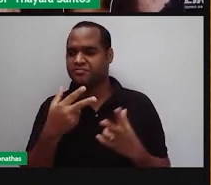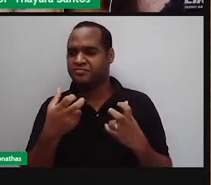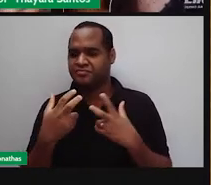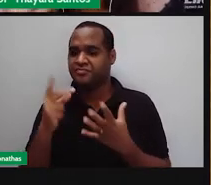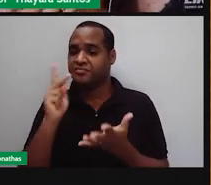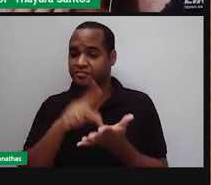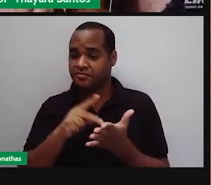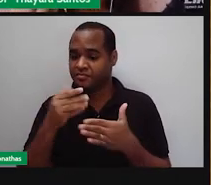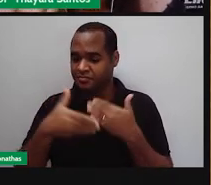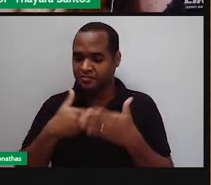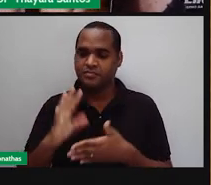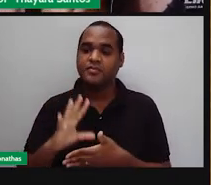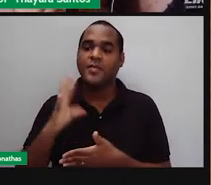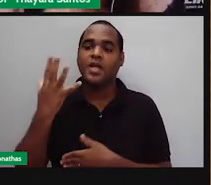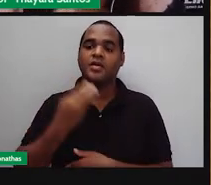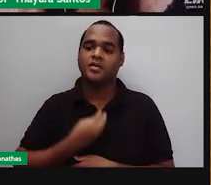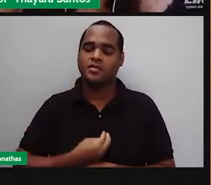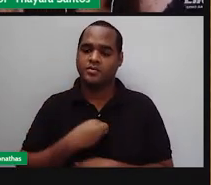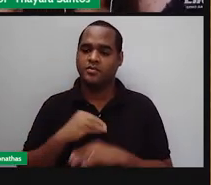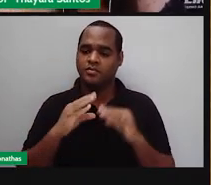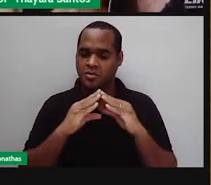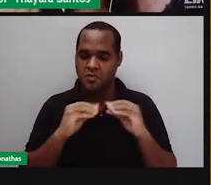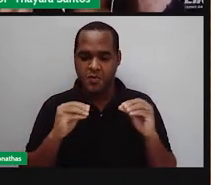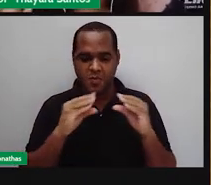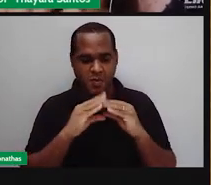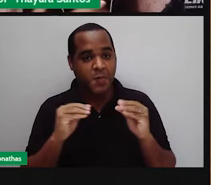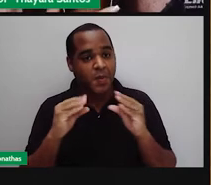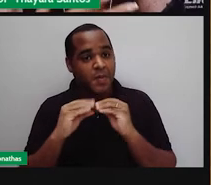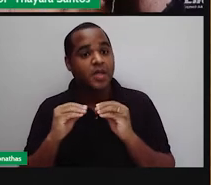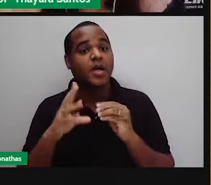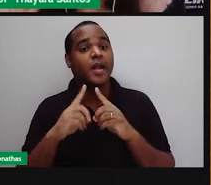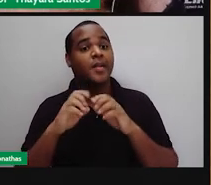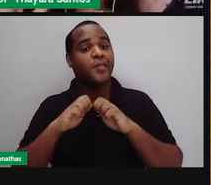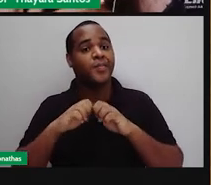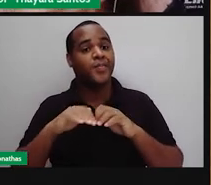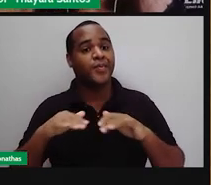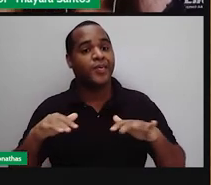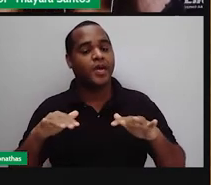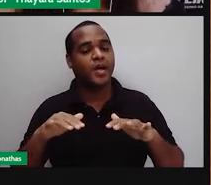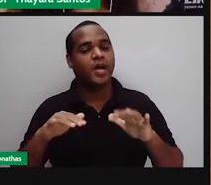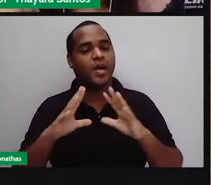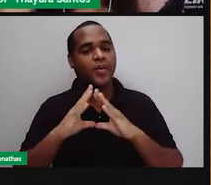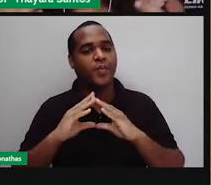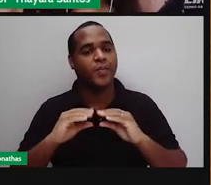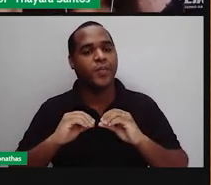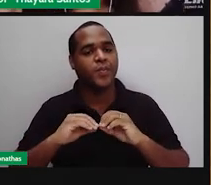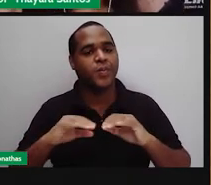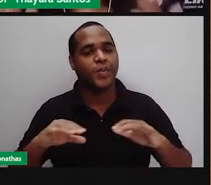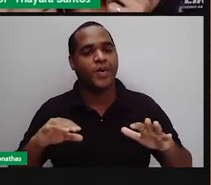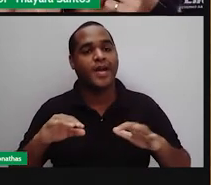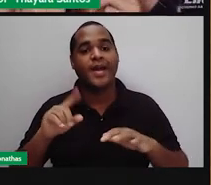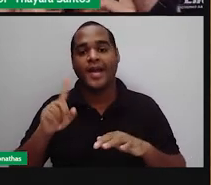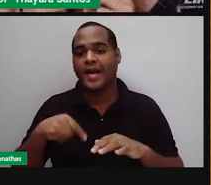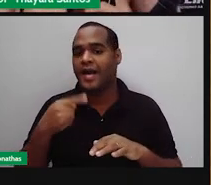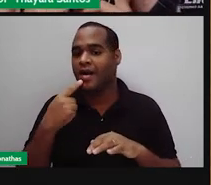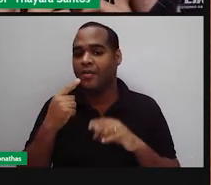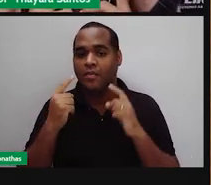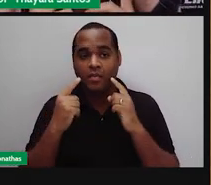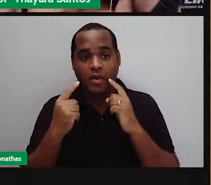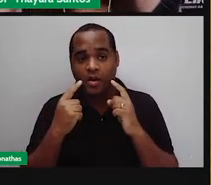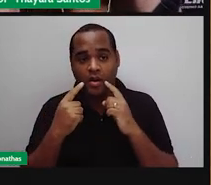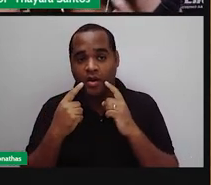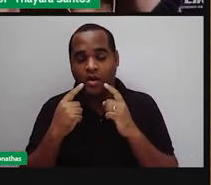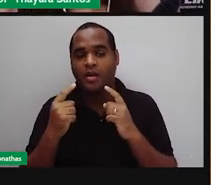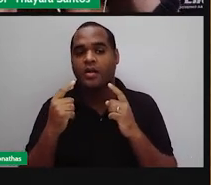que, claro, com o tempo aquele sal vai se dissolver, vai se espalhar na saliva, e vai acabar sendo arrastado para as papilas gustativas que estão mais aqui na